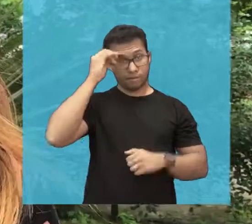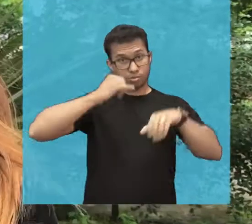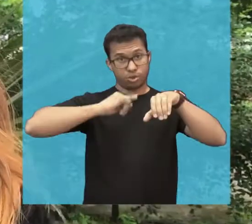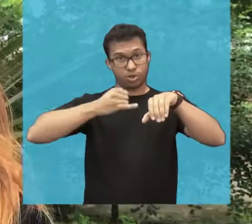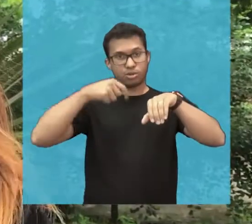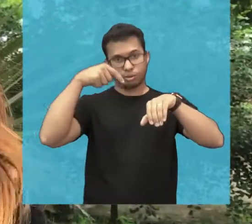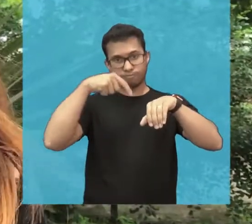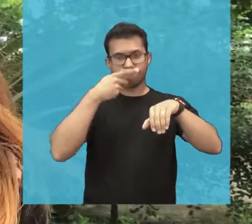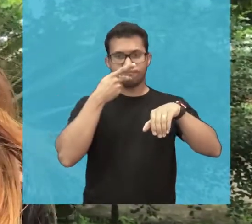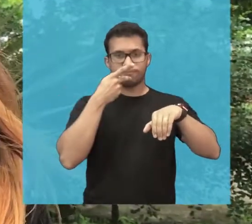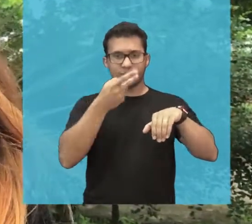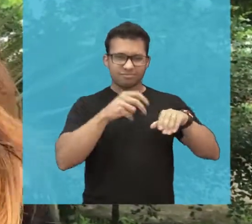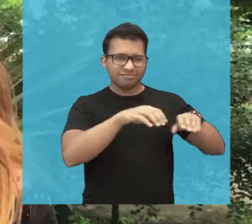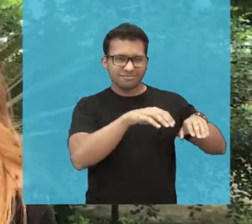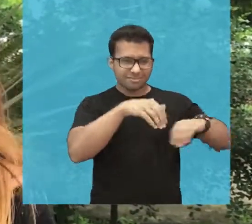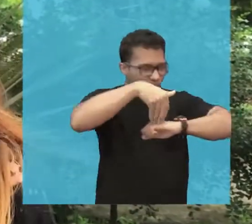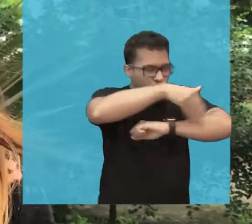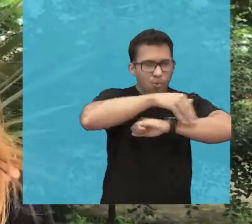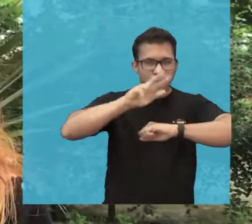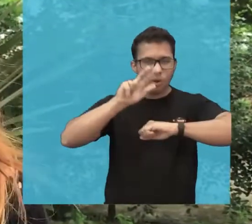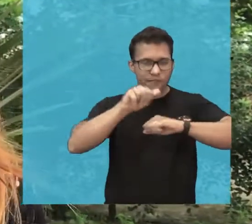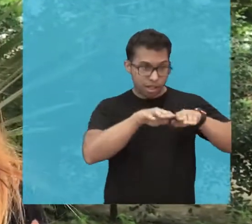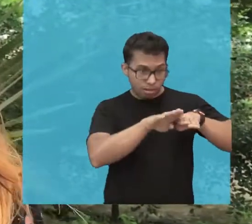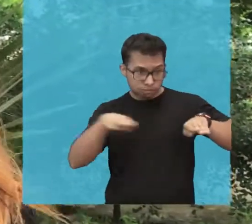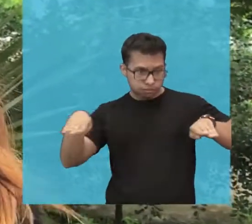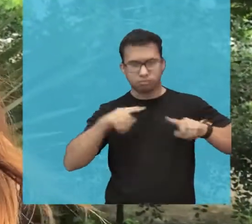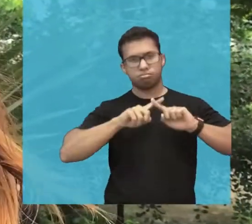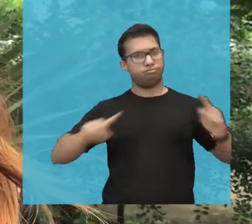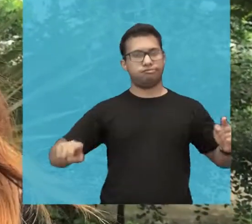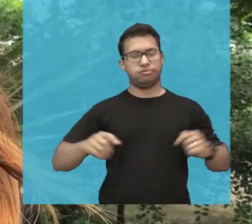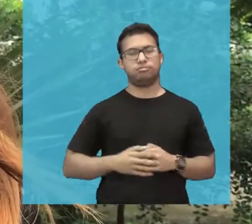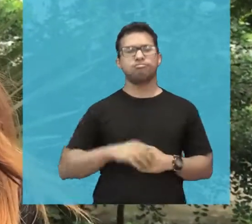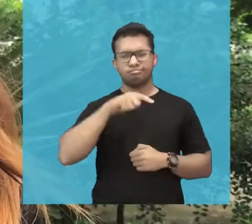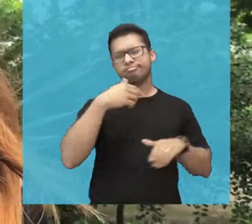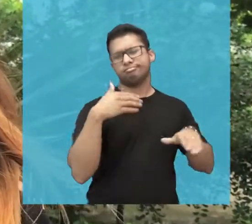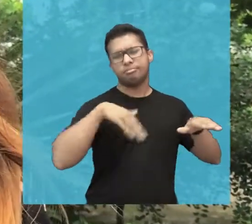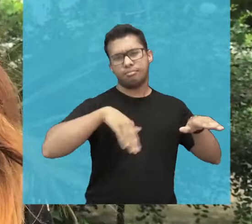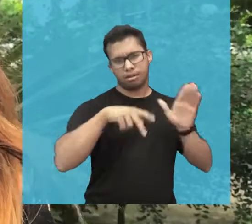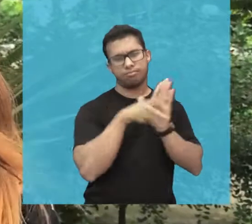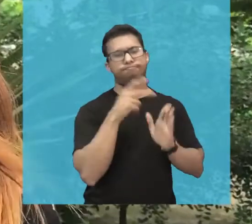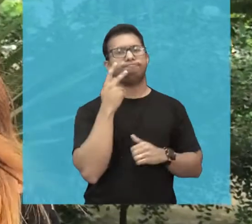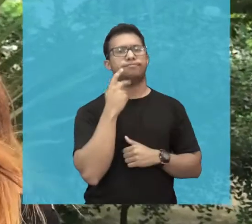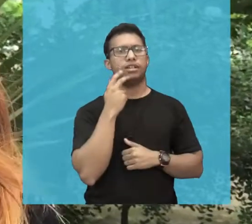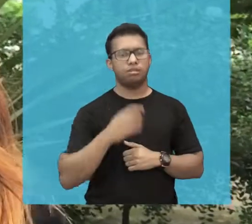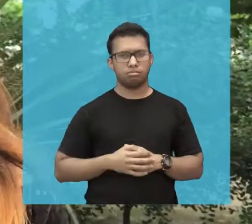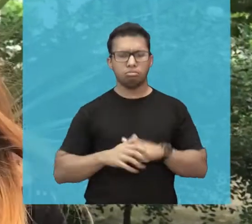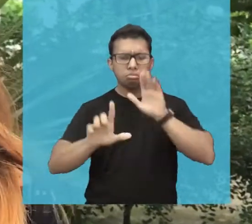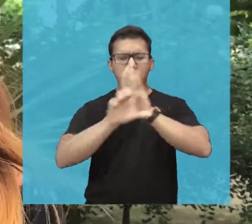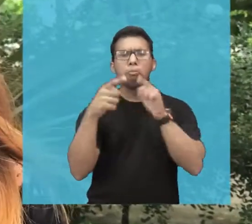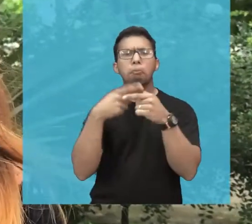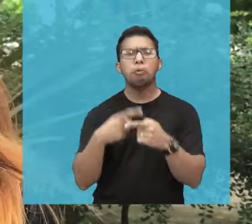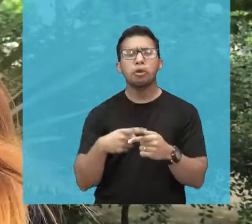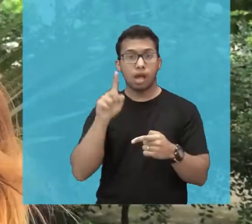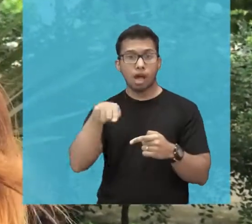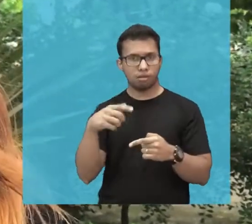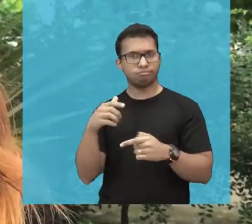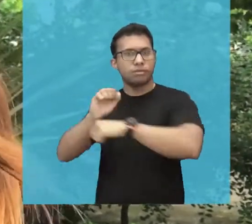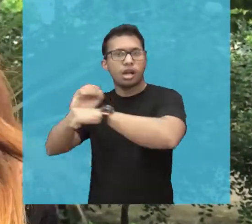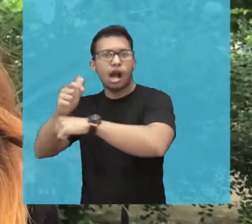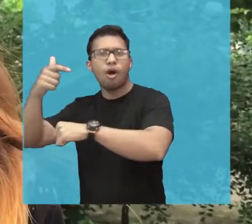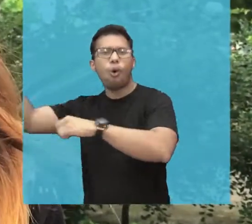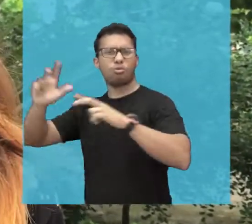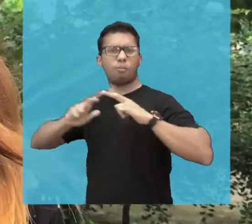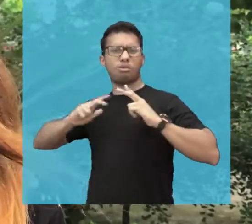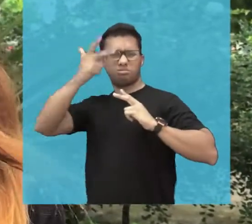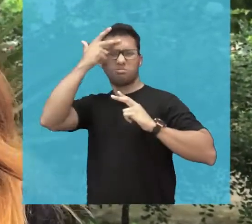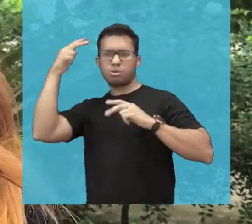A Prefeitura de Joca de Jericoacoara decretou o fim do estacionamento na entrada da vila, que fica no litoral oeste do Ceará. A medida